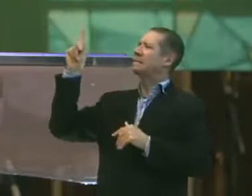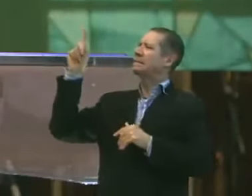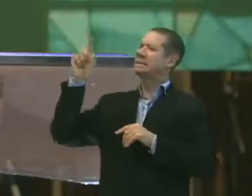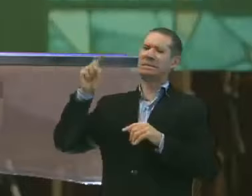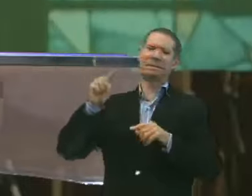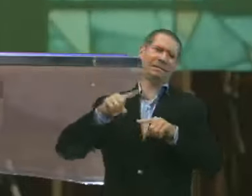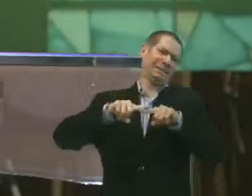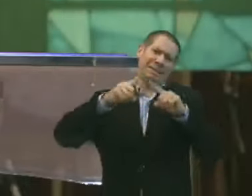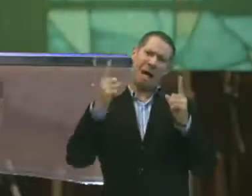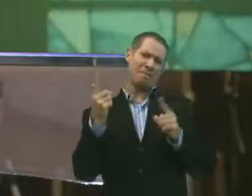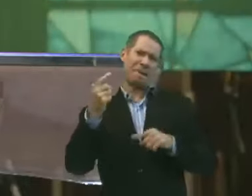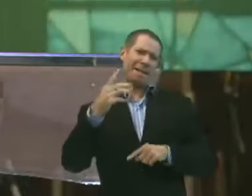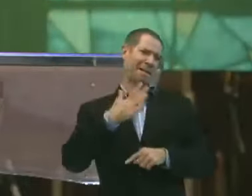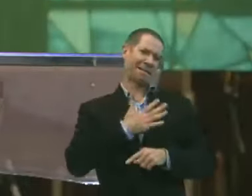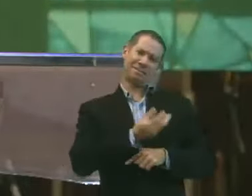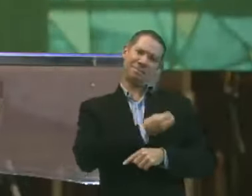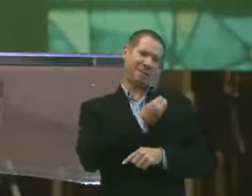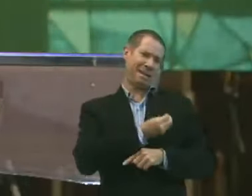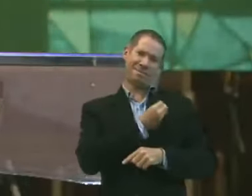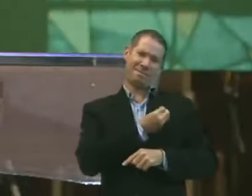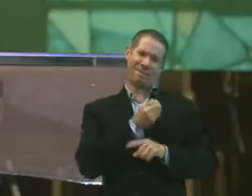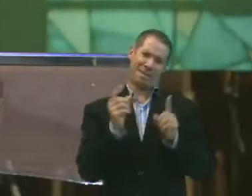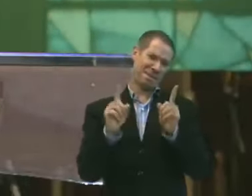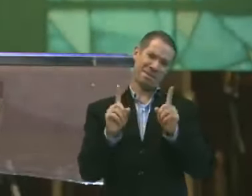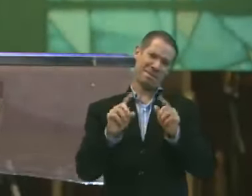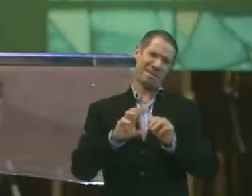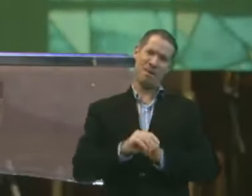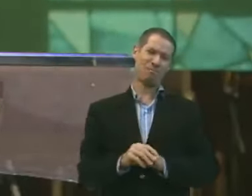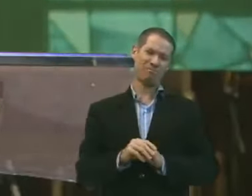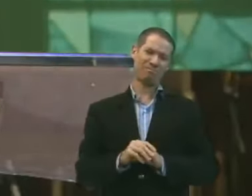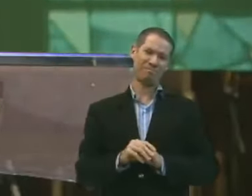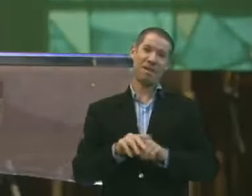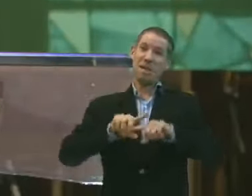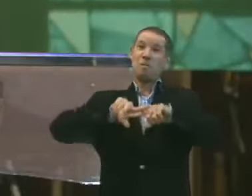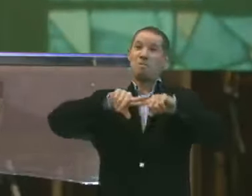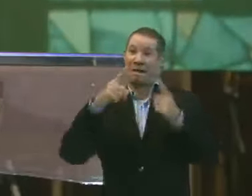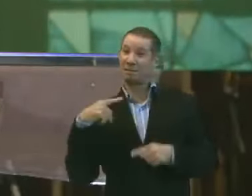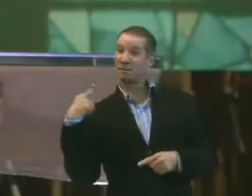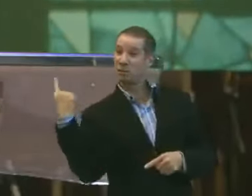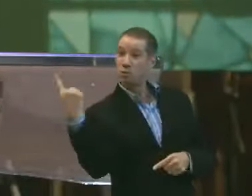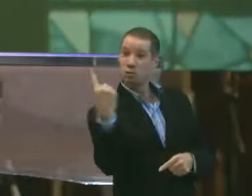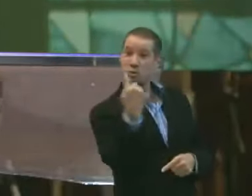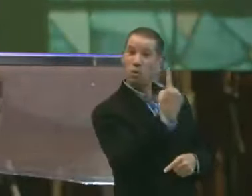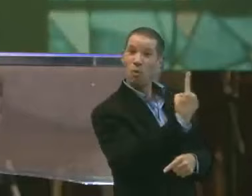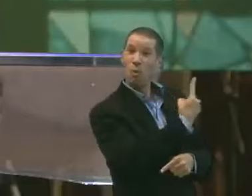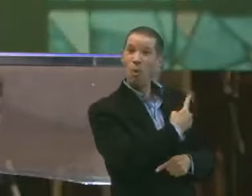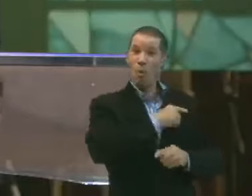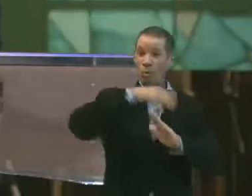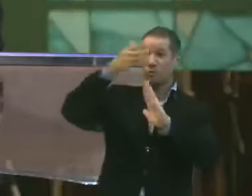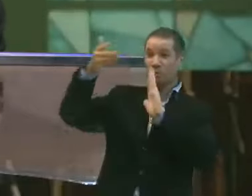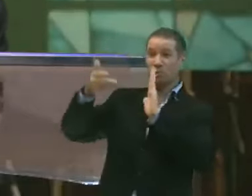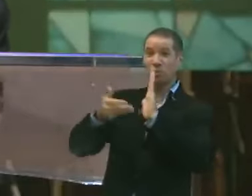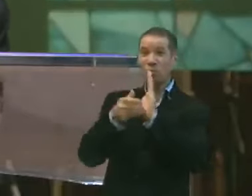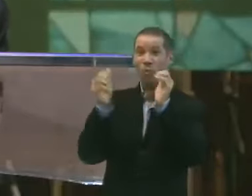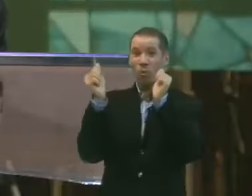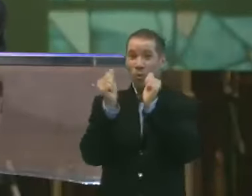apenas. Para a minha vida. Mas para as nossas vidas. Todos nós.